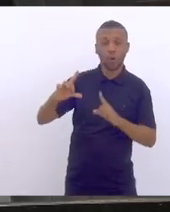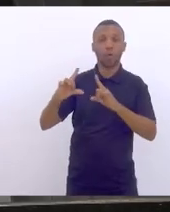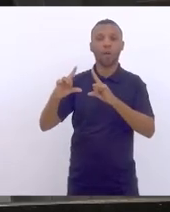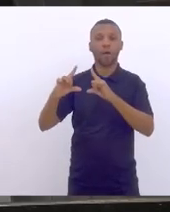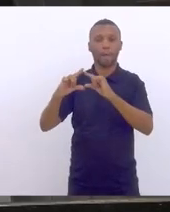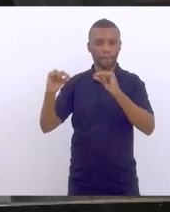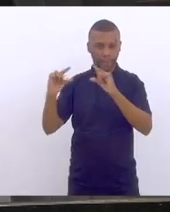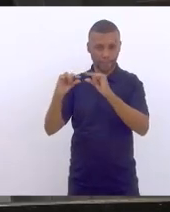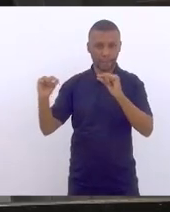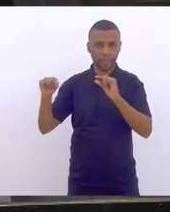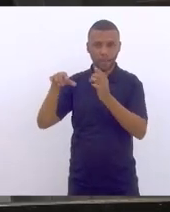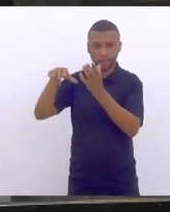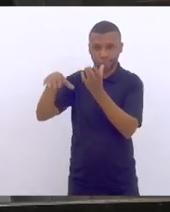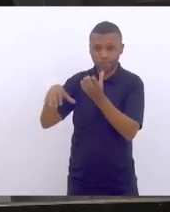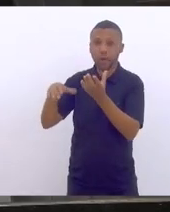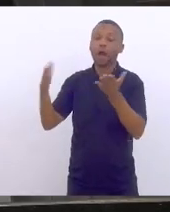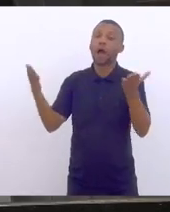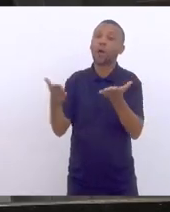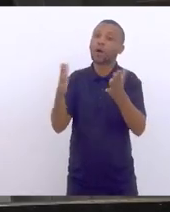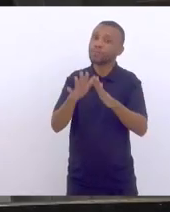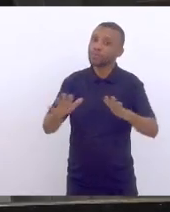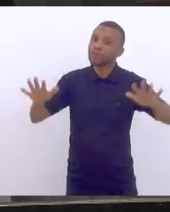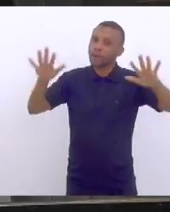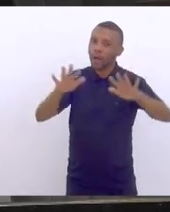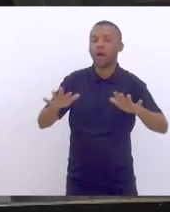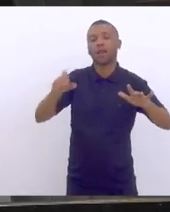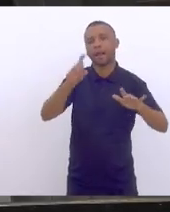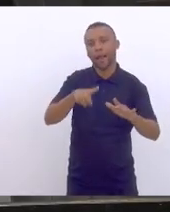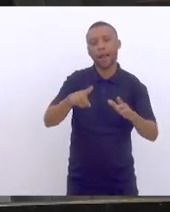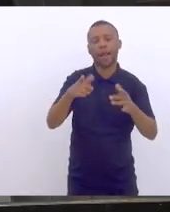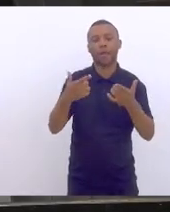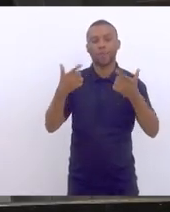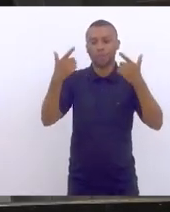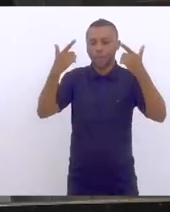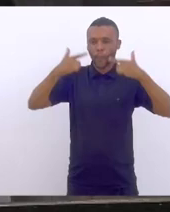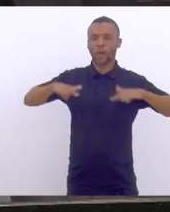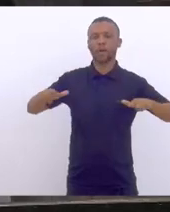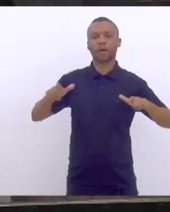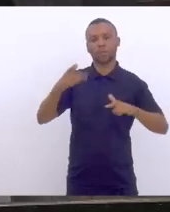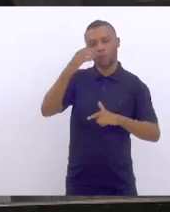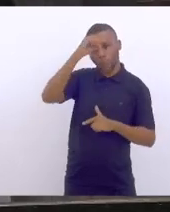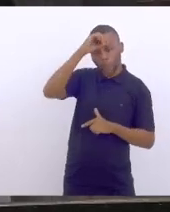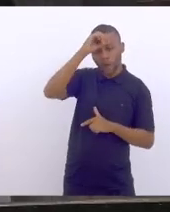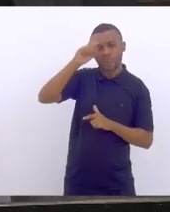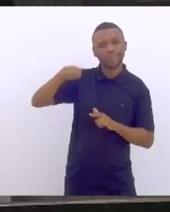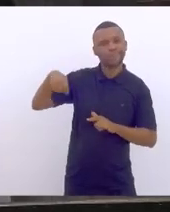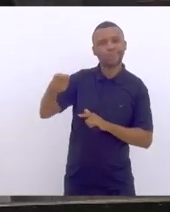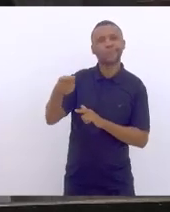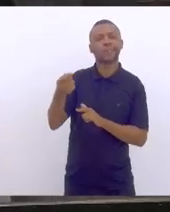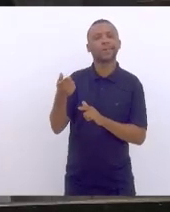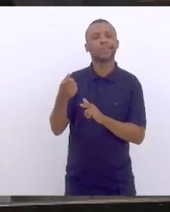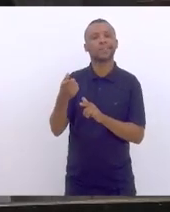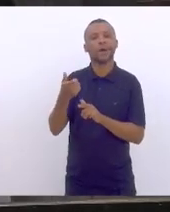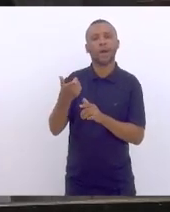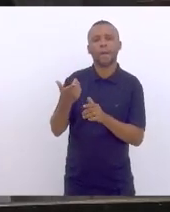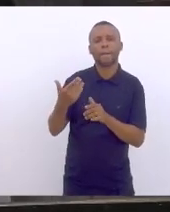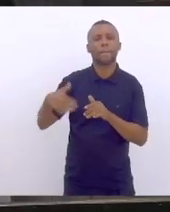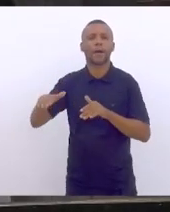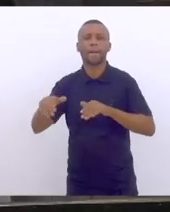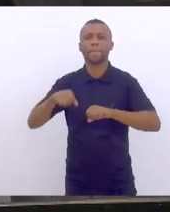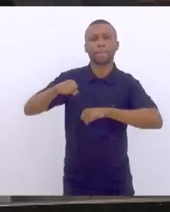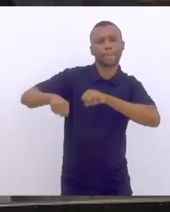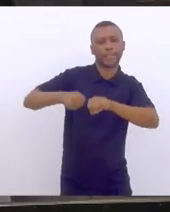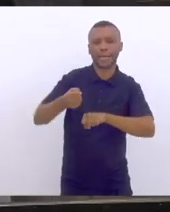agora, de modo geral, ela é isentada, e as chamadas pedaladas fiscais foram para o lixo da história,